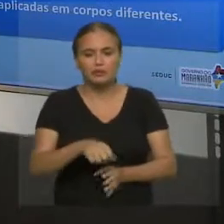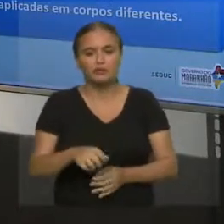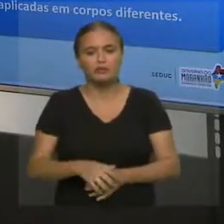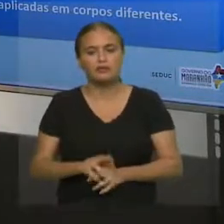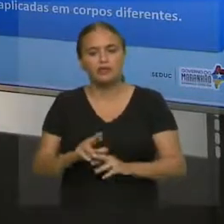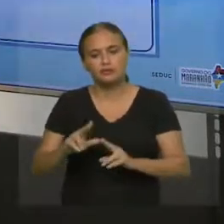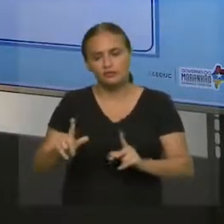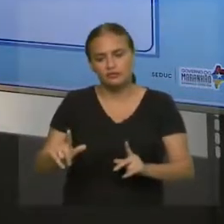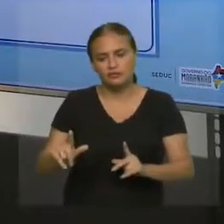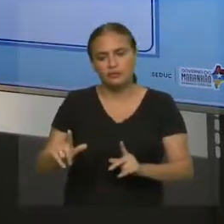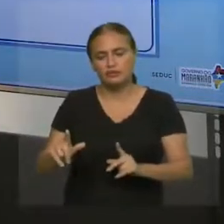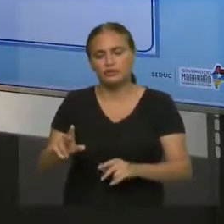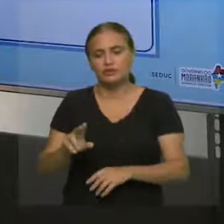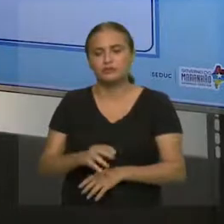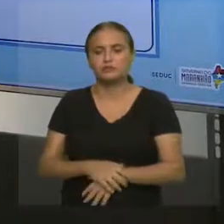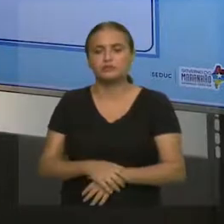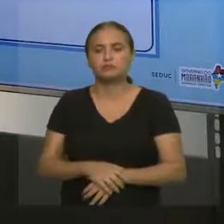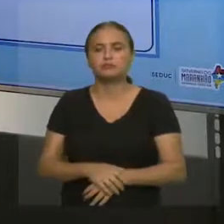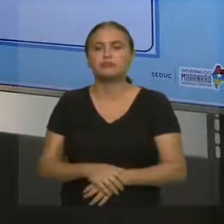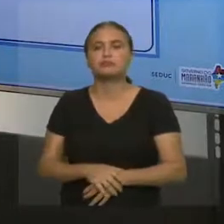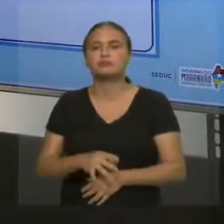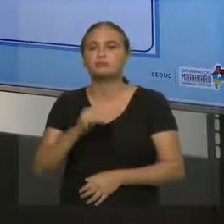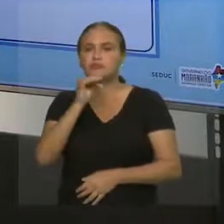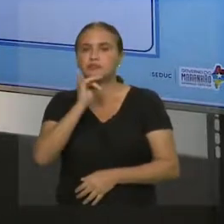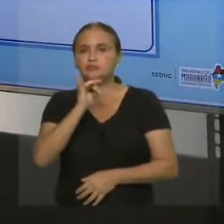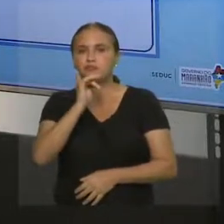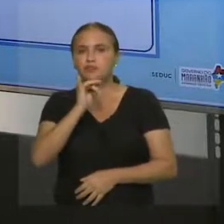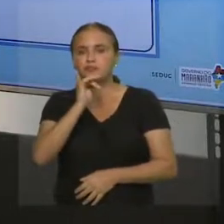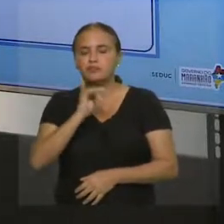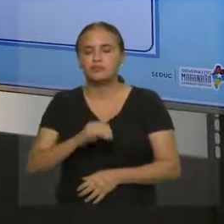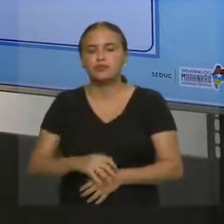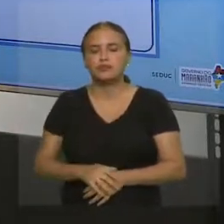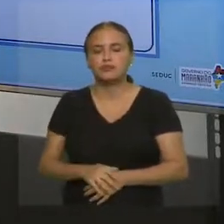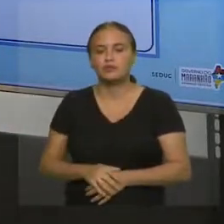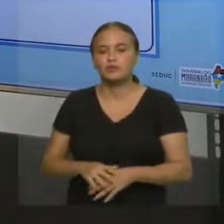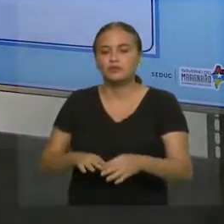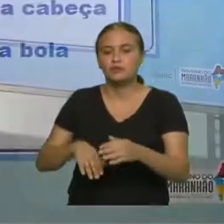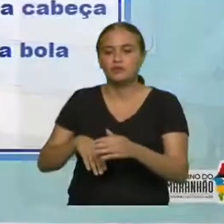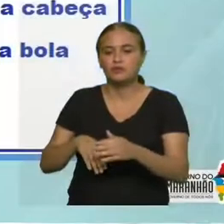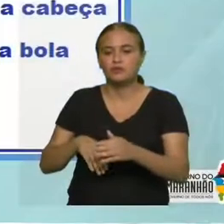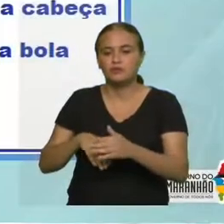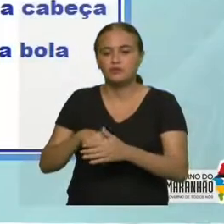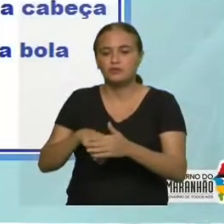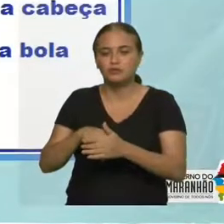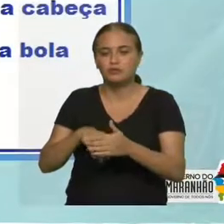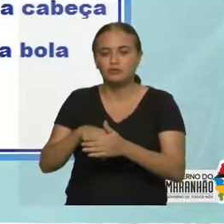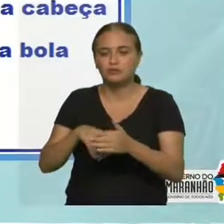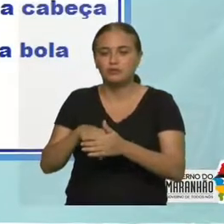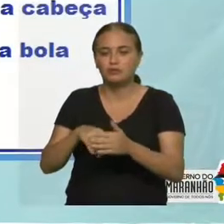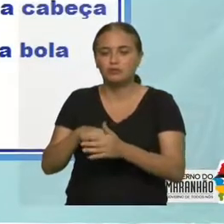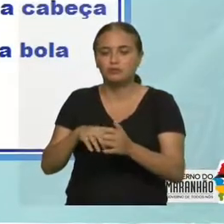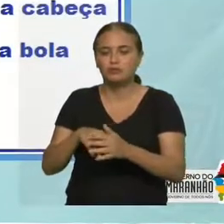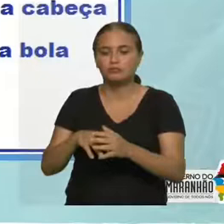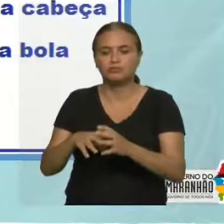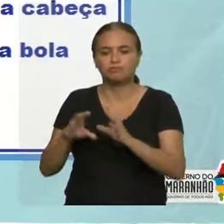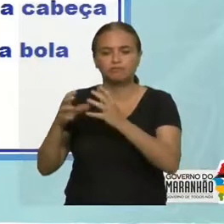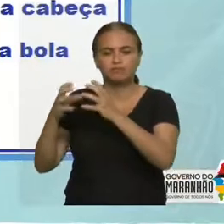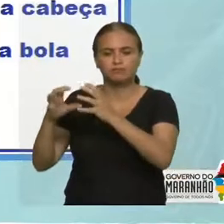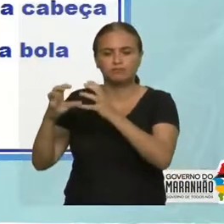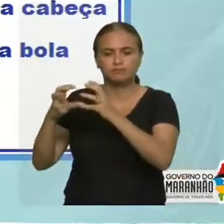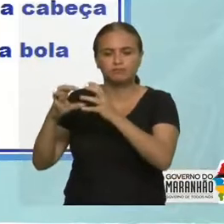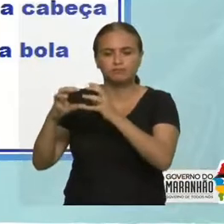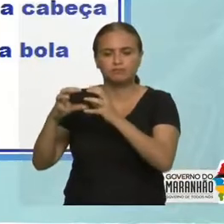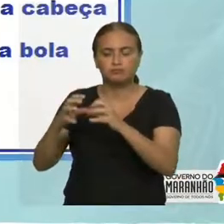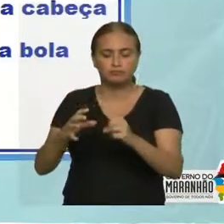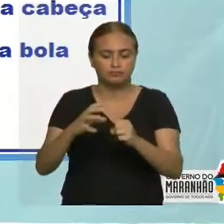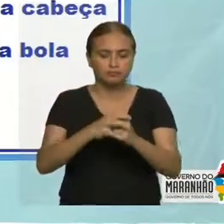diferentes. Ok? Então, aqui eu tenho, por exemplo, o jogador aqui, aplicando uma força na bola. Eu tenho a